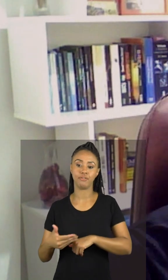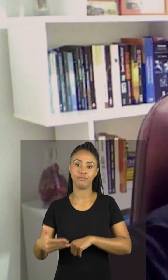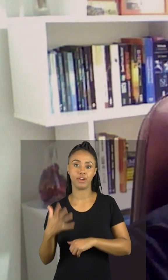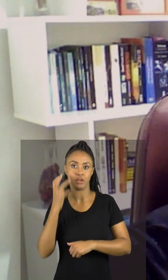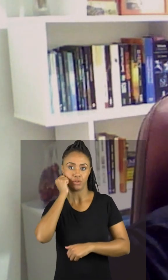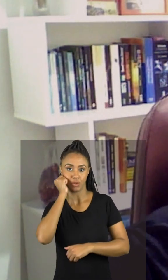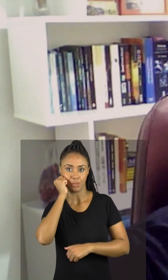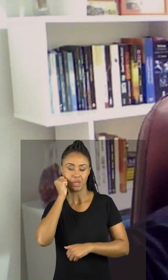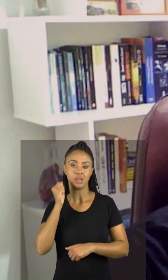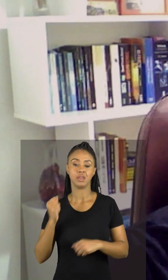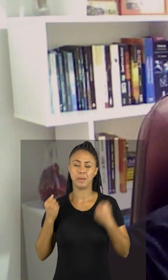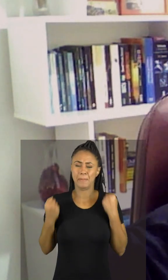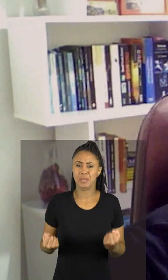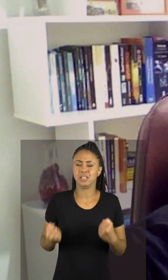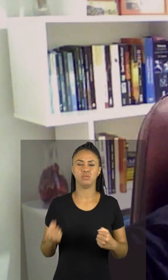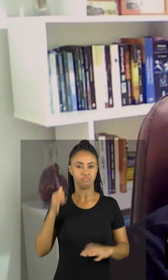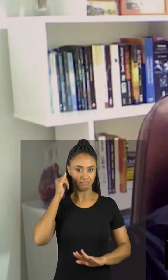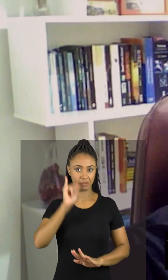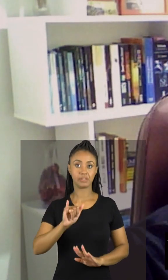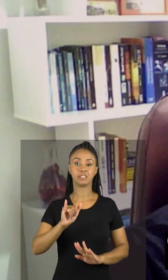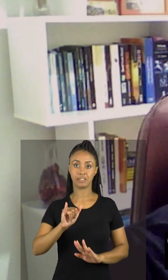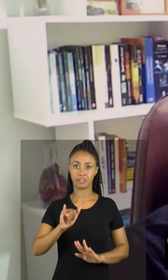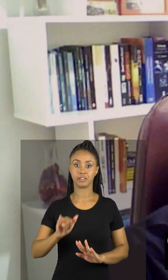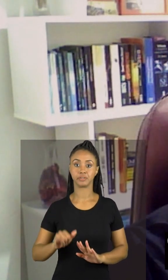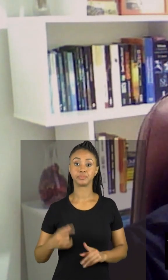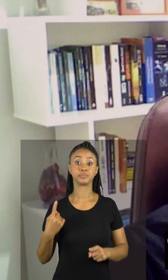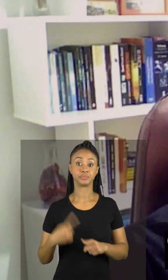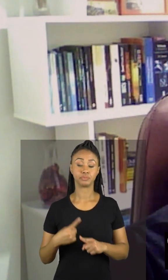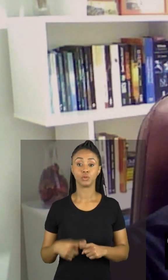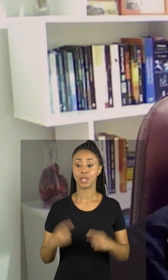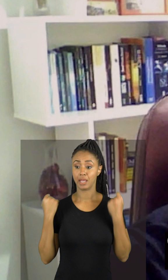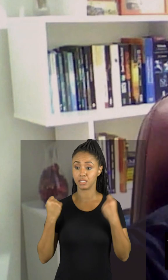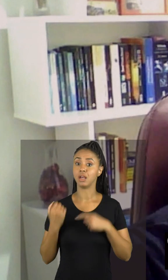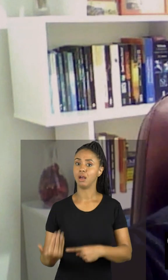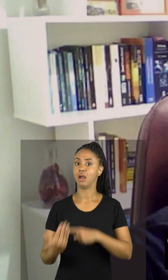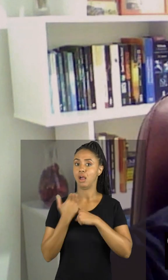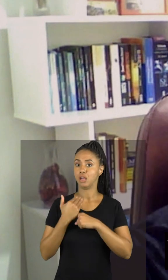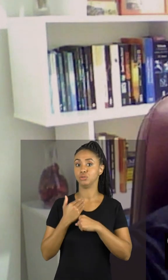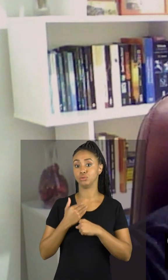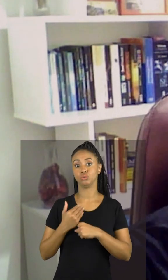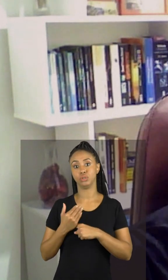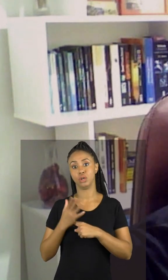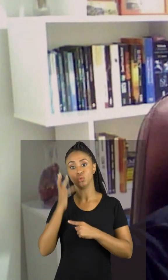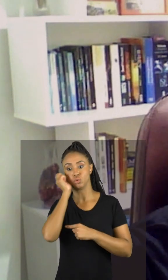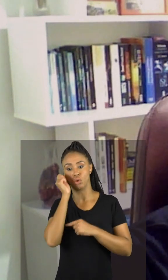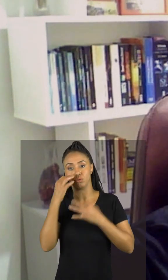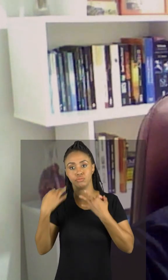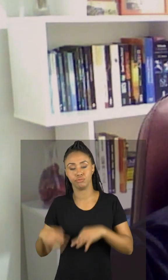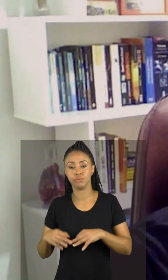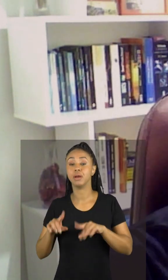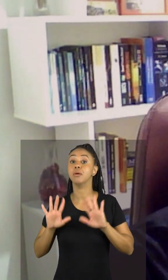mais pesados perto da hora de dormir porque o exercício pode até melhorar a qualidade de sono mas é